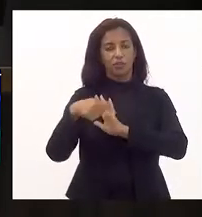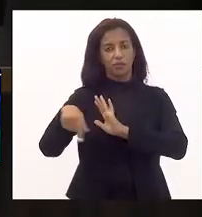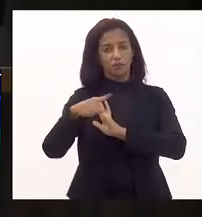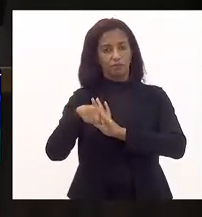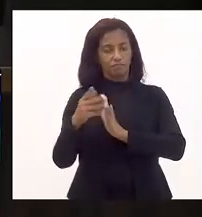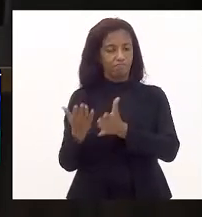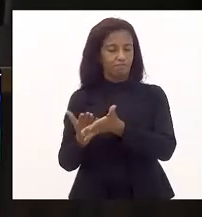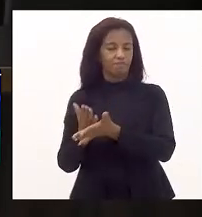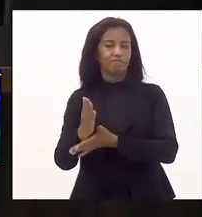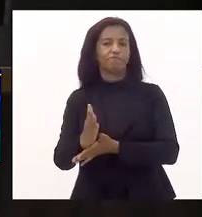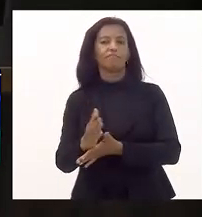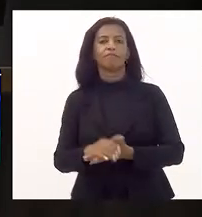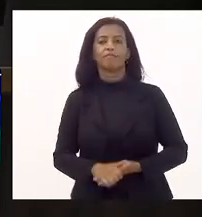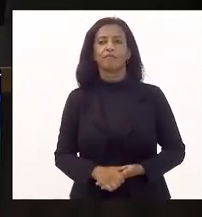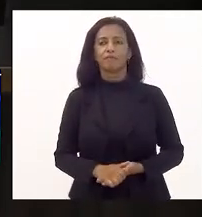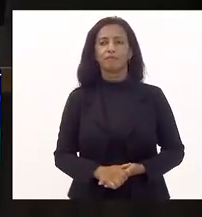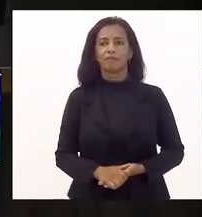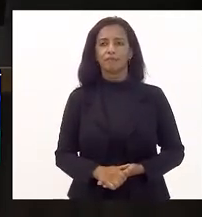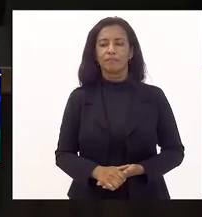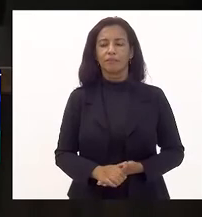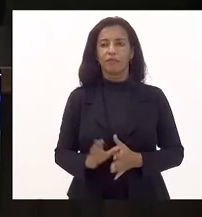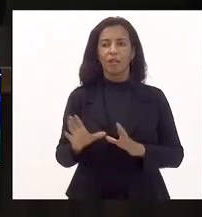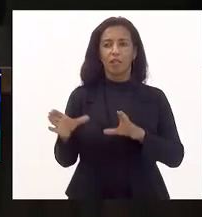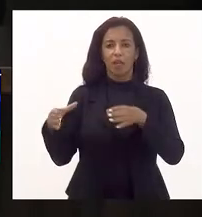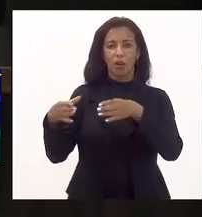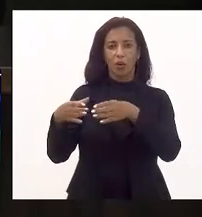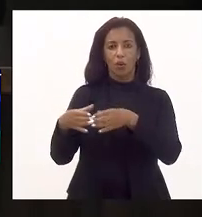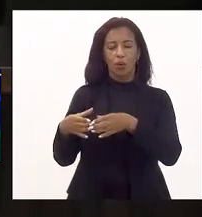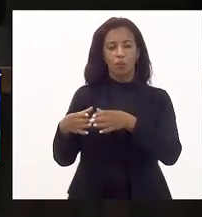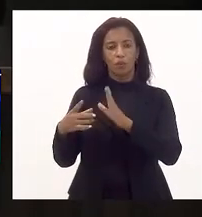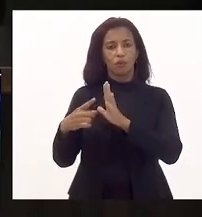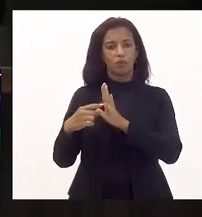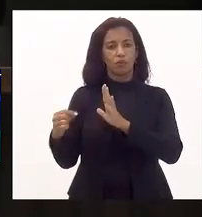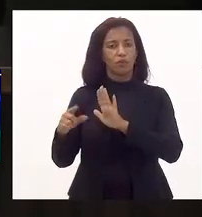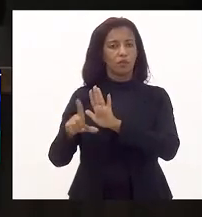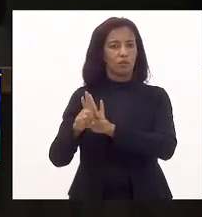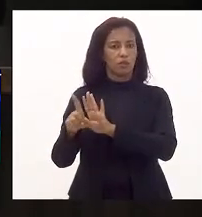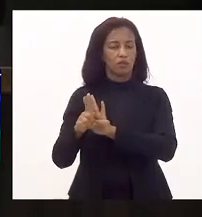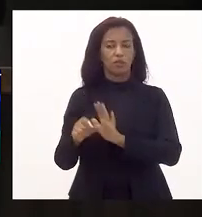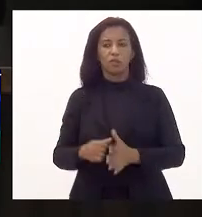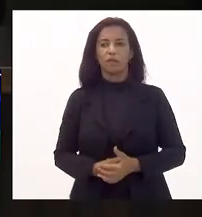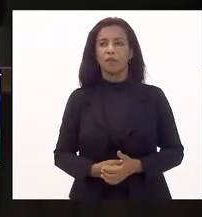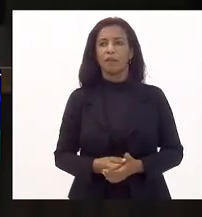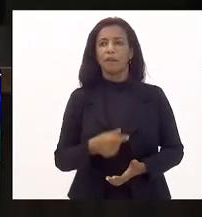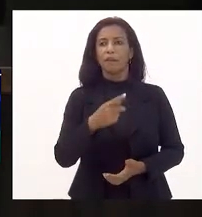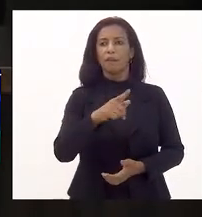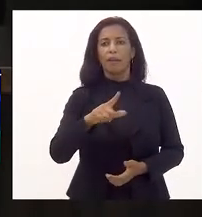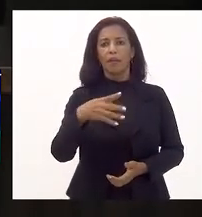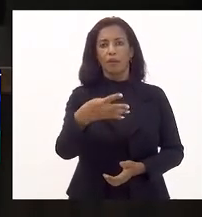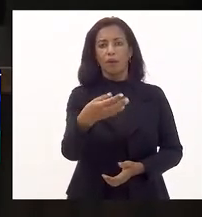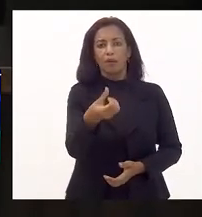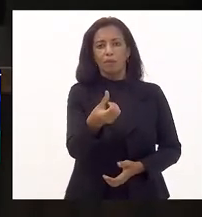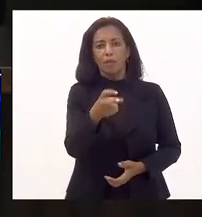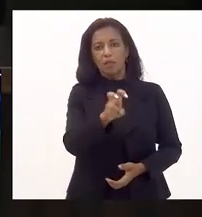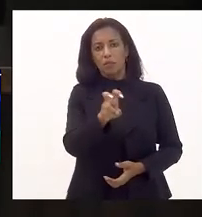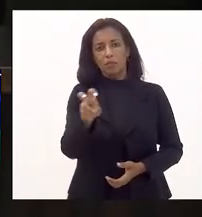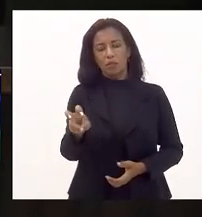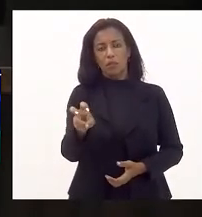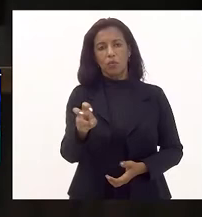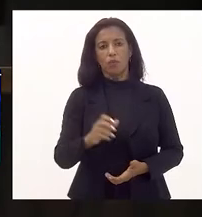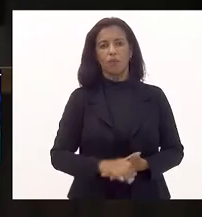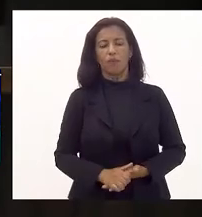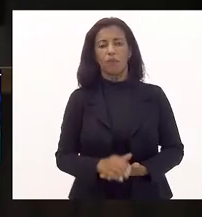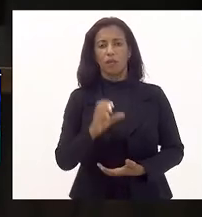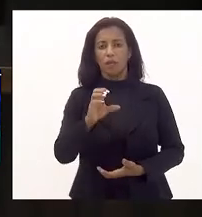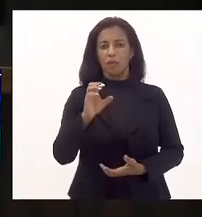o início, como estão aprovados, vai à Comissão de Indicações Legislativas. Projeto de Lei 4.655, 21, de autoria da